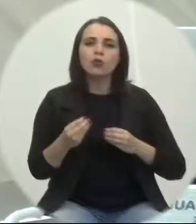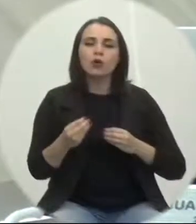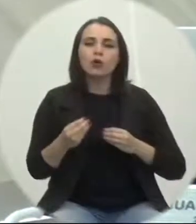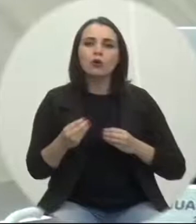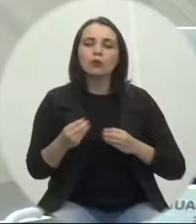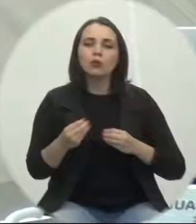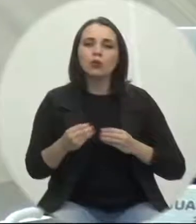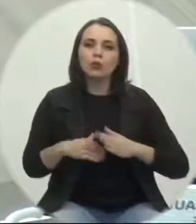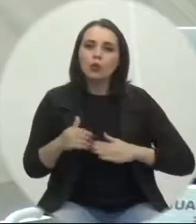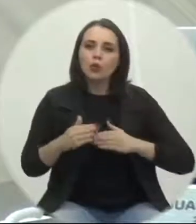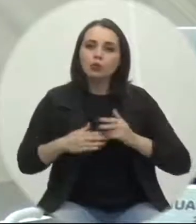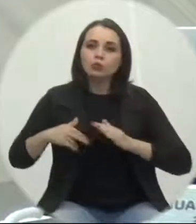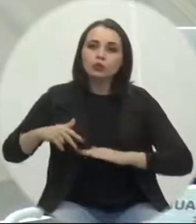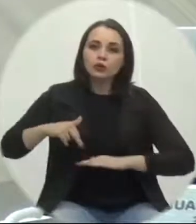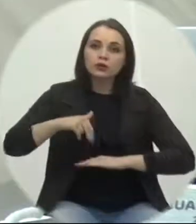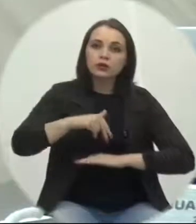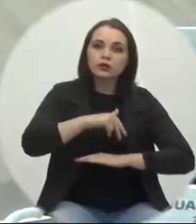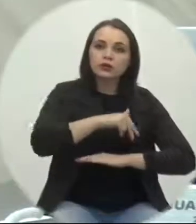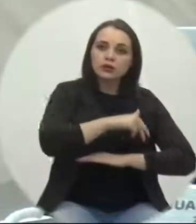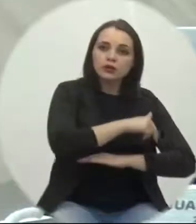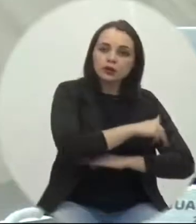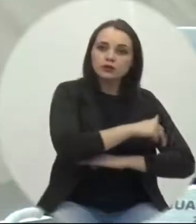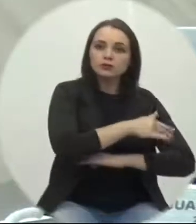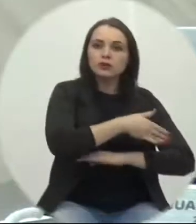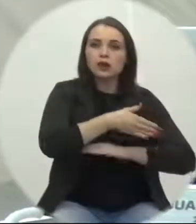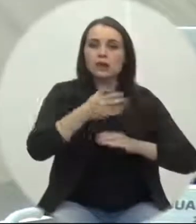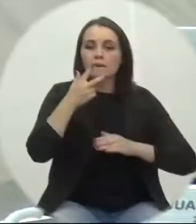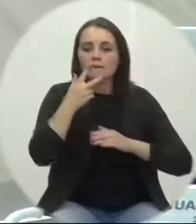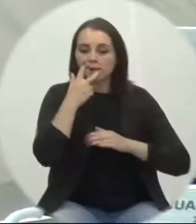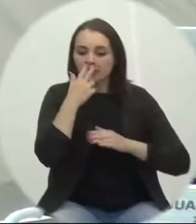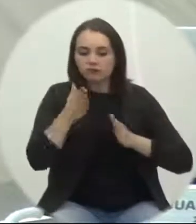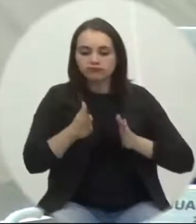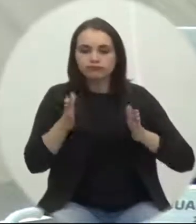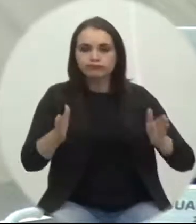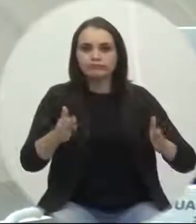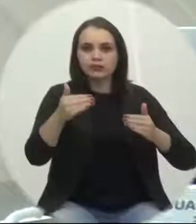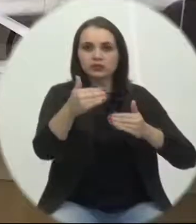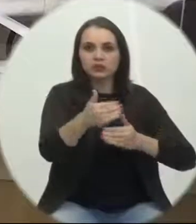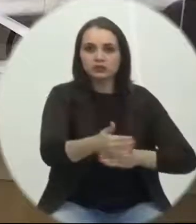Imigrantes, no distrito do Rio Maina. O requerimento está em discussão.